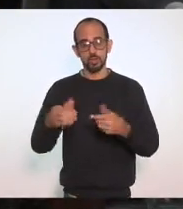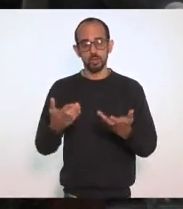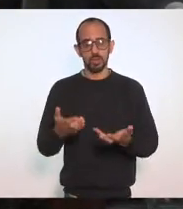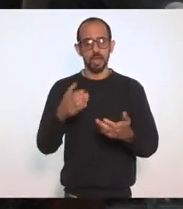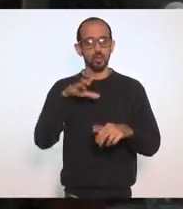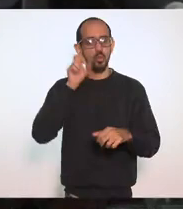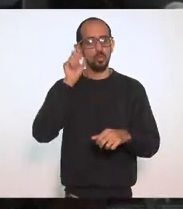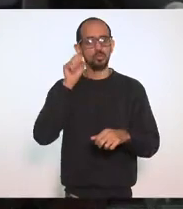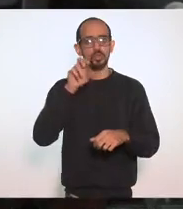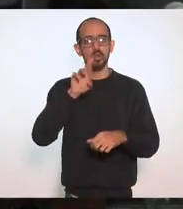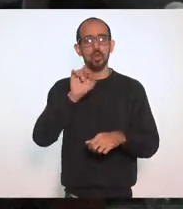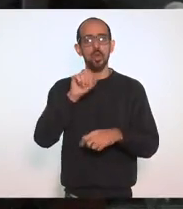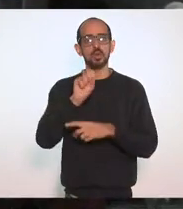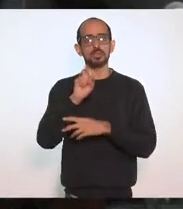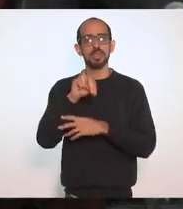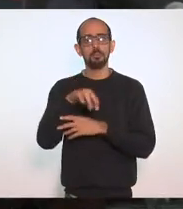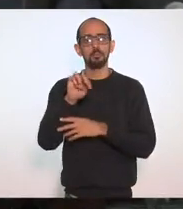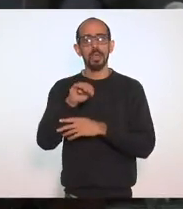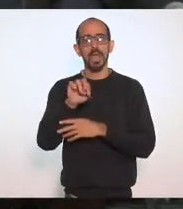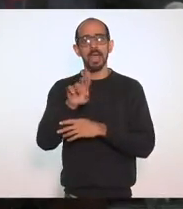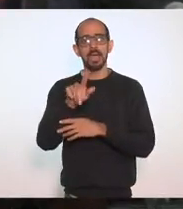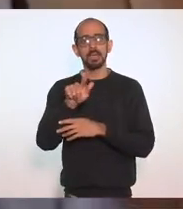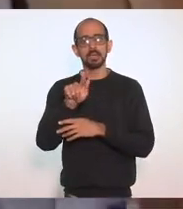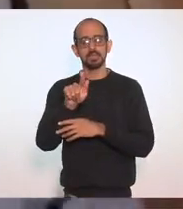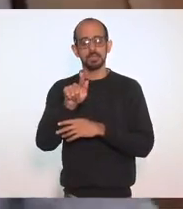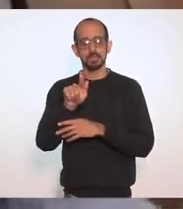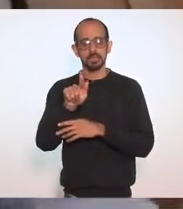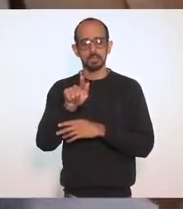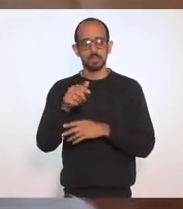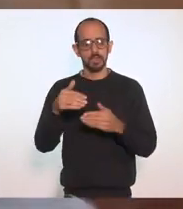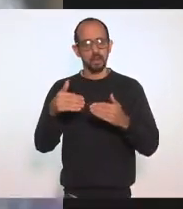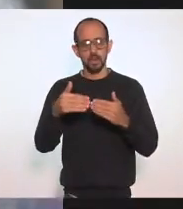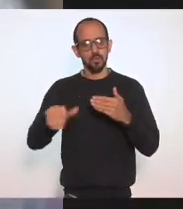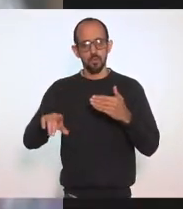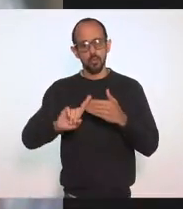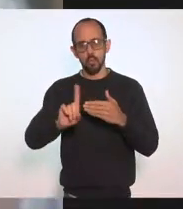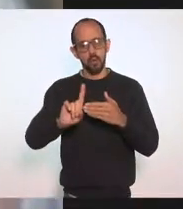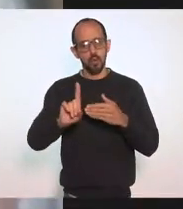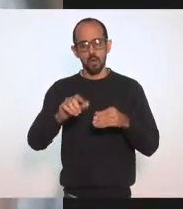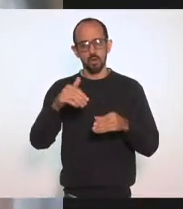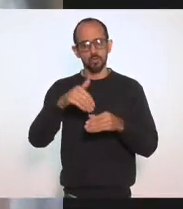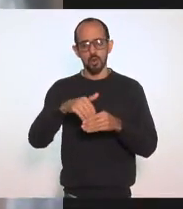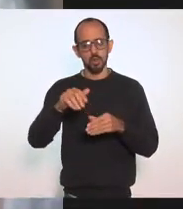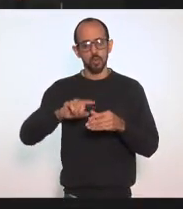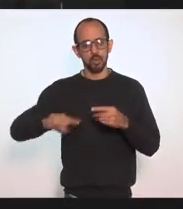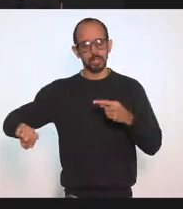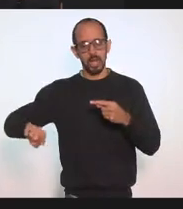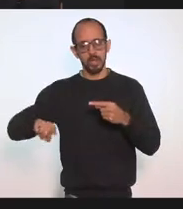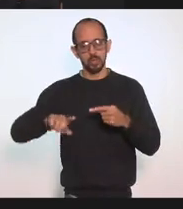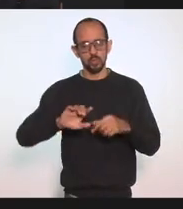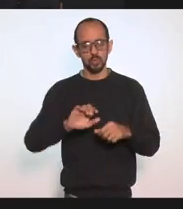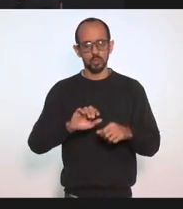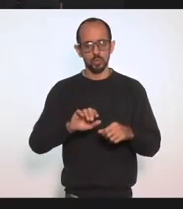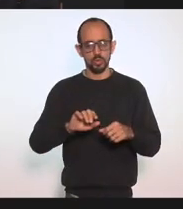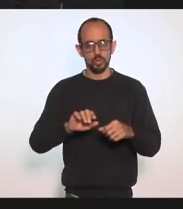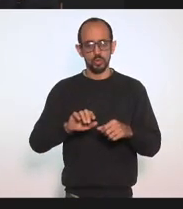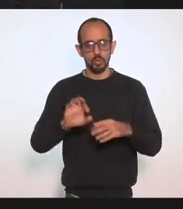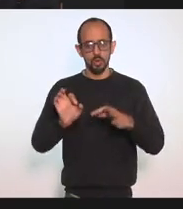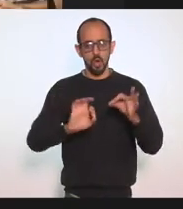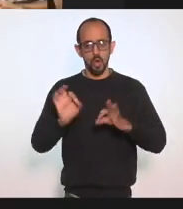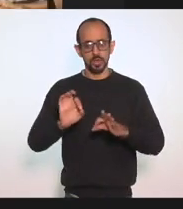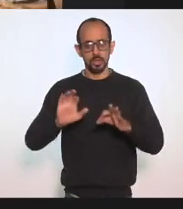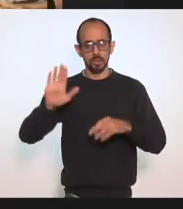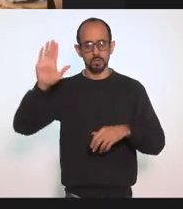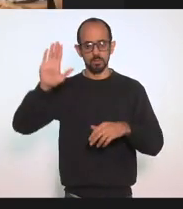Rosenberg Presidente Vota contrário Tirado Questão de ordem Presidente